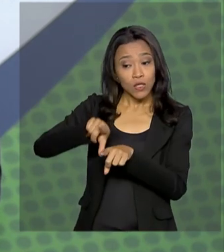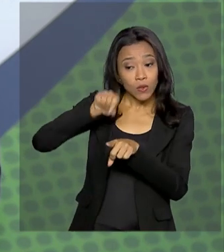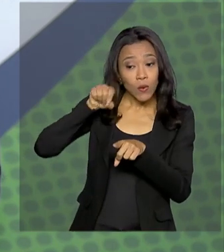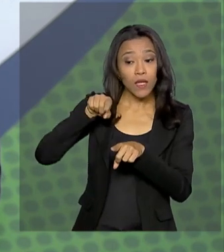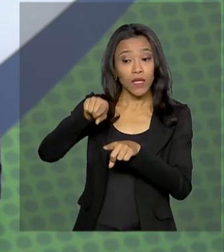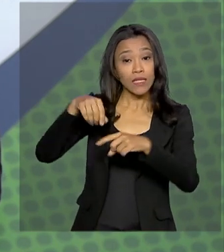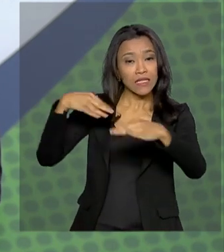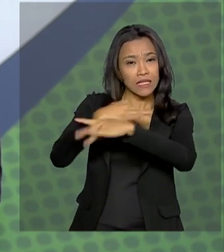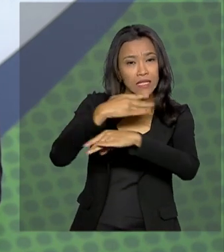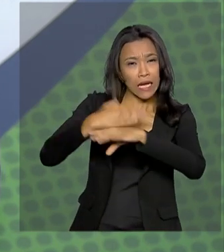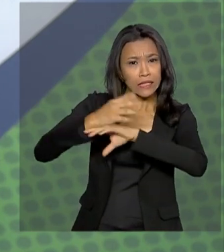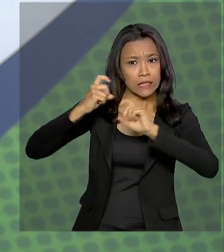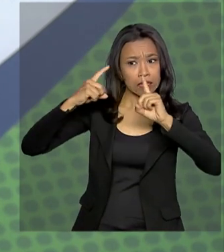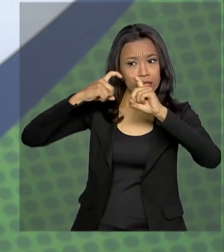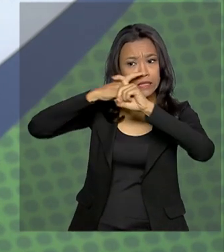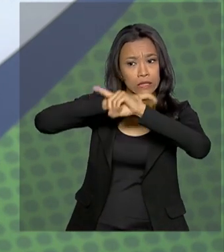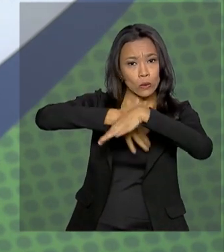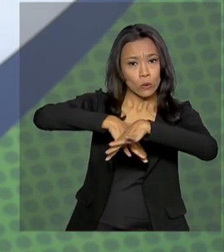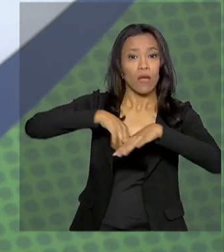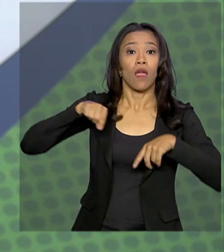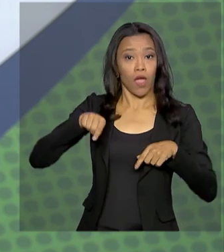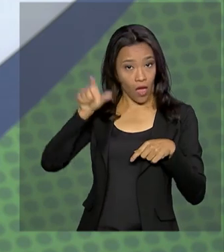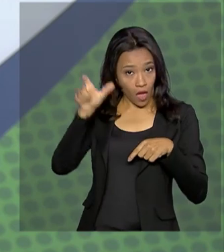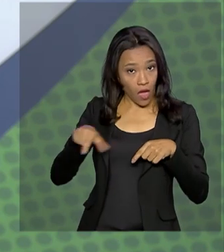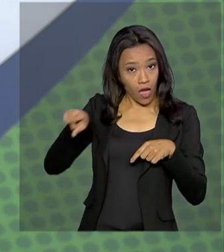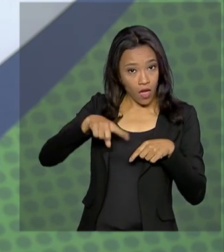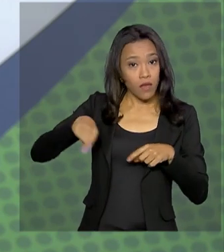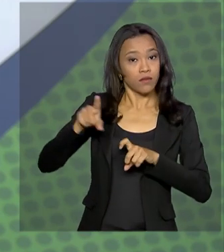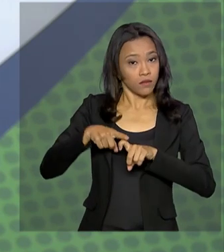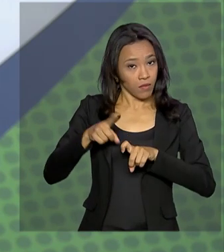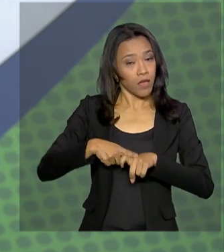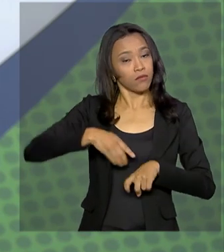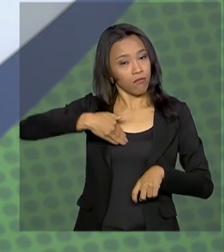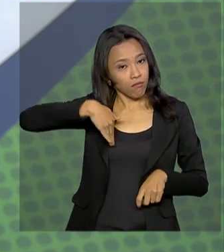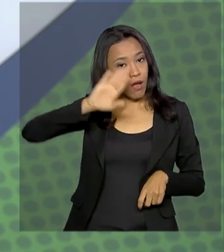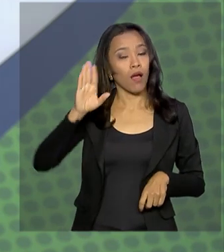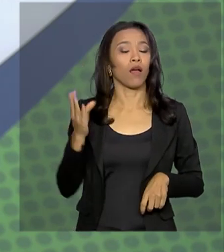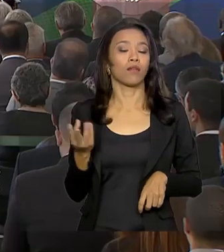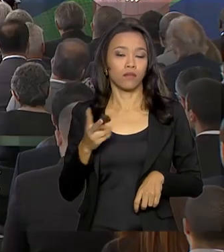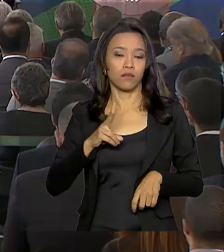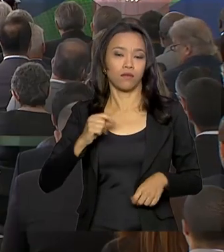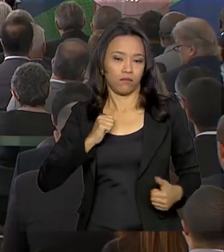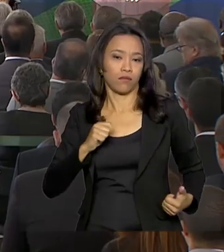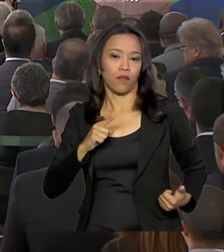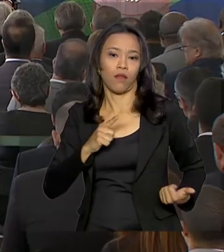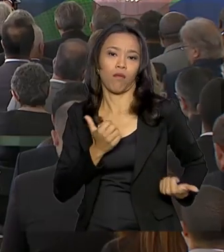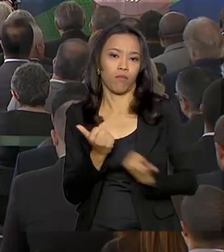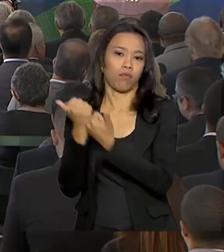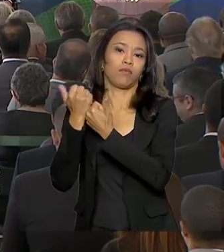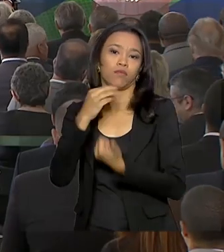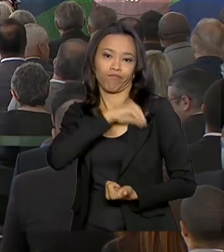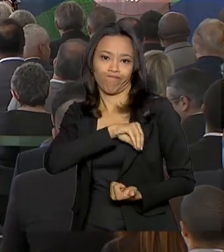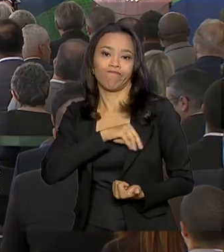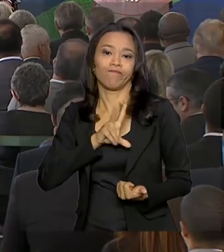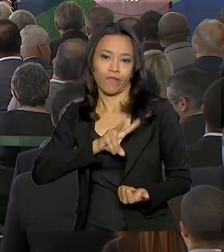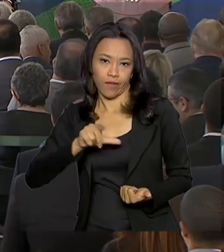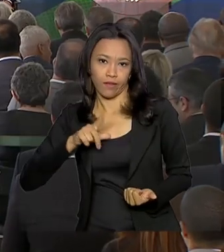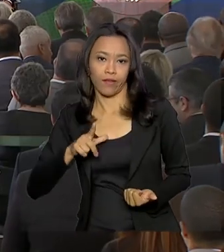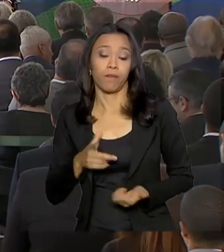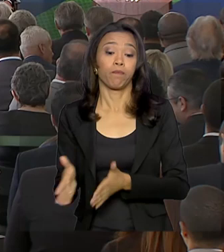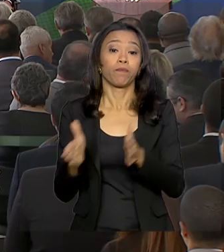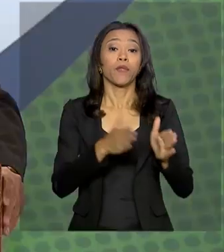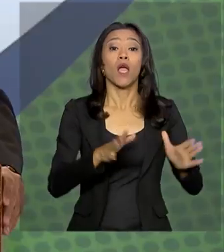complexas, eles ganharão sim mais e terão mais incentivos. Os médicos cubanos poderão se